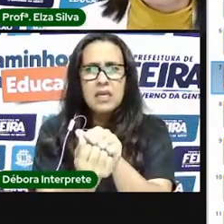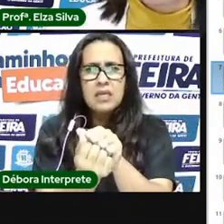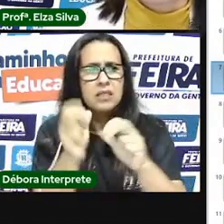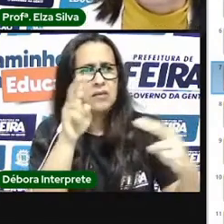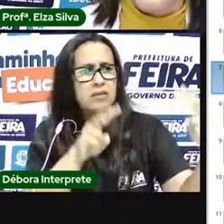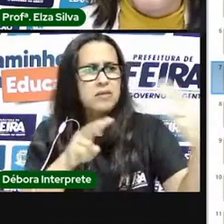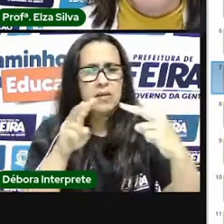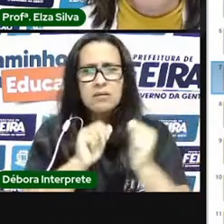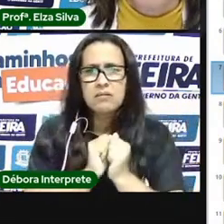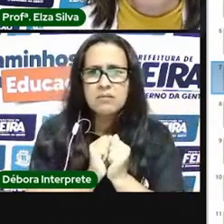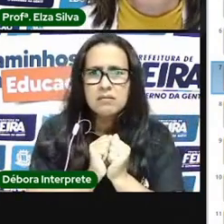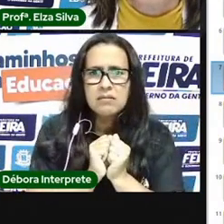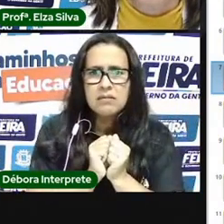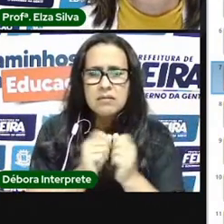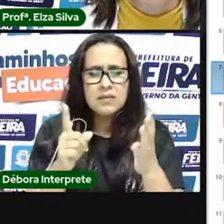artística visual?